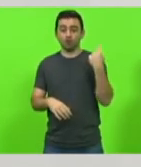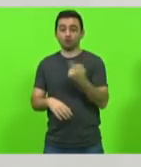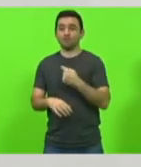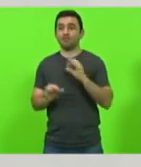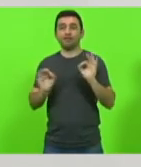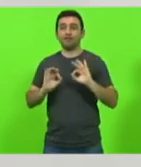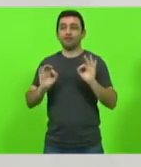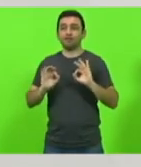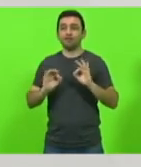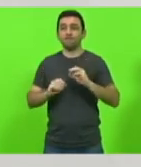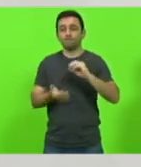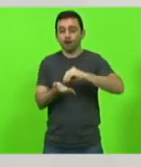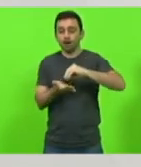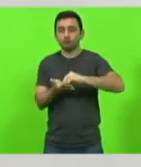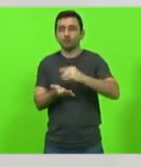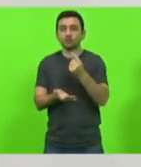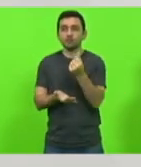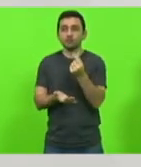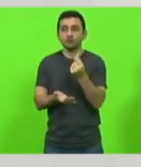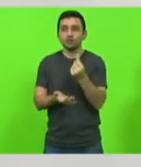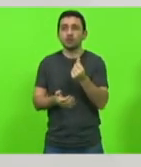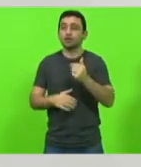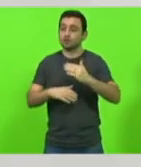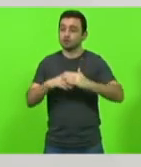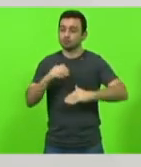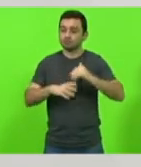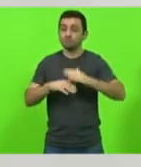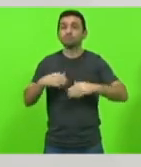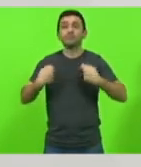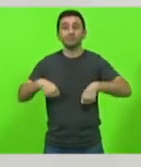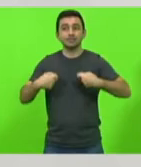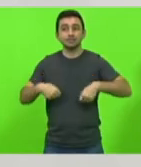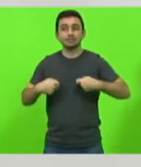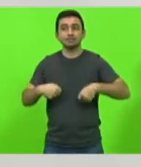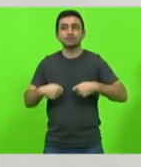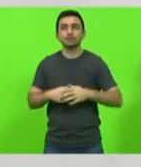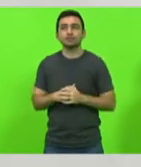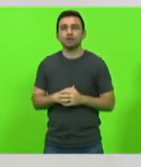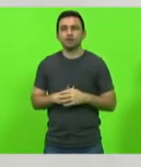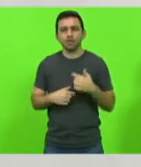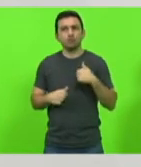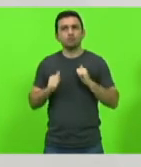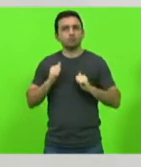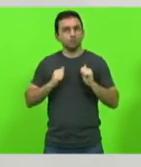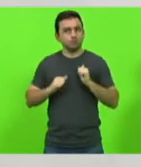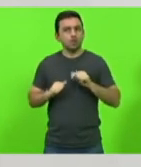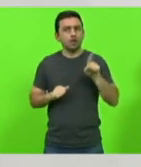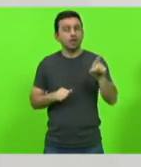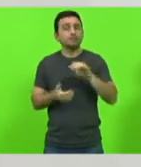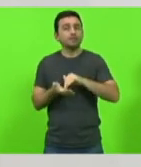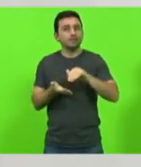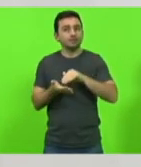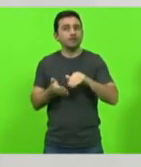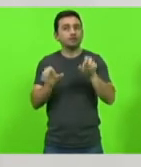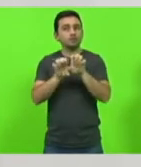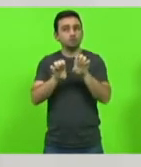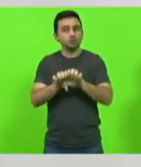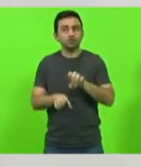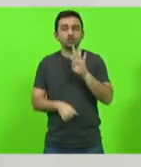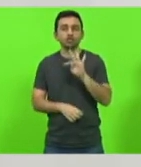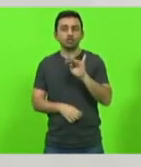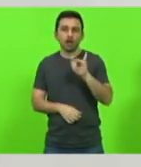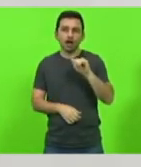faltando dinheiro para investir naquilo que é nossa competência eu espero que o secretário de infraestrutura Tiago Vieira